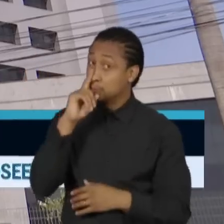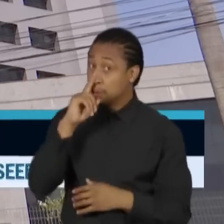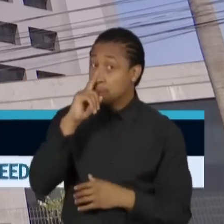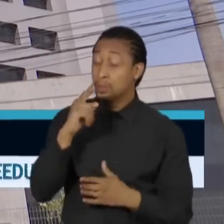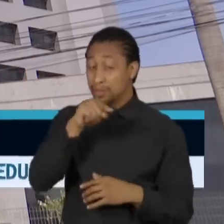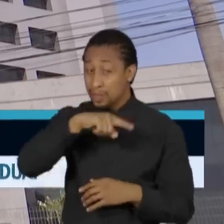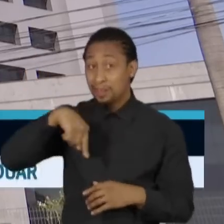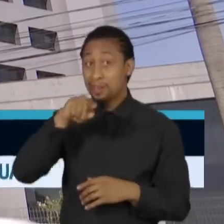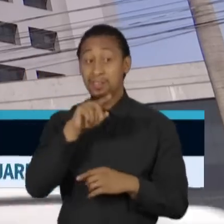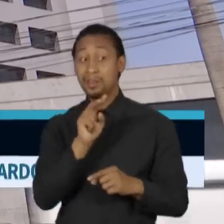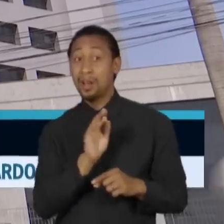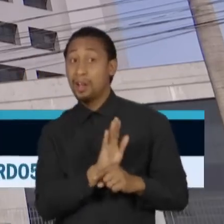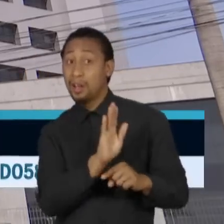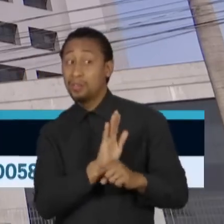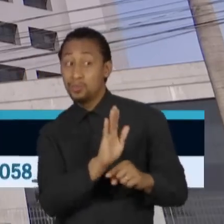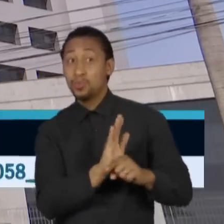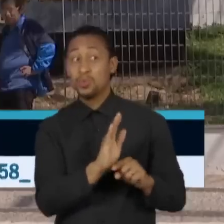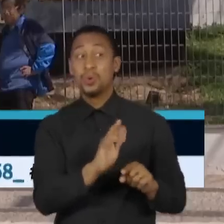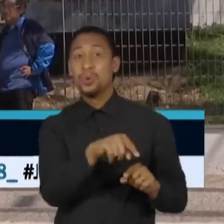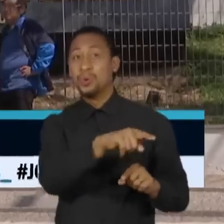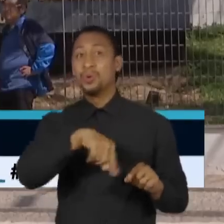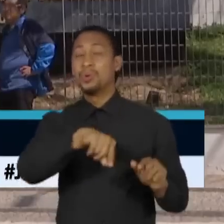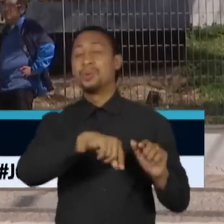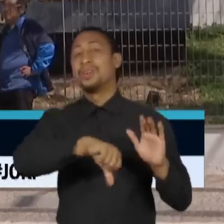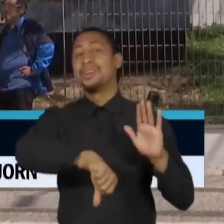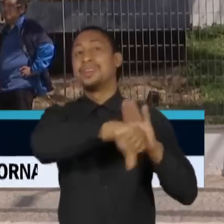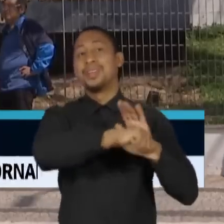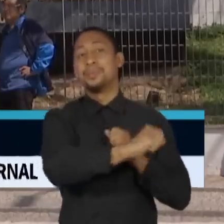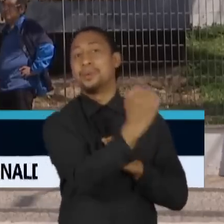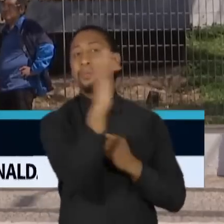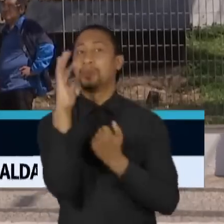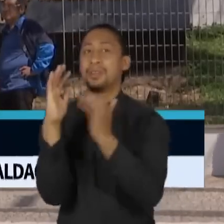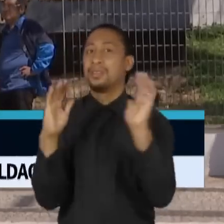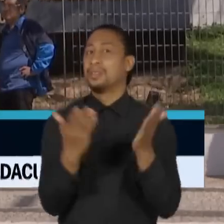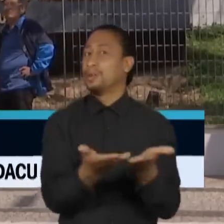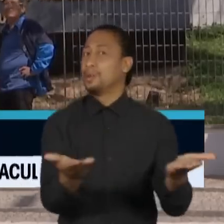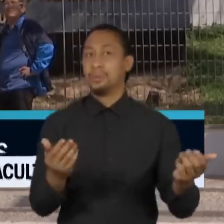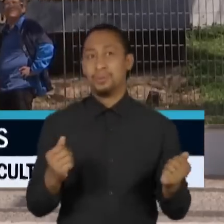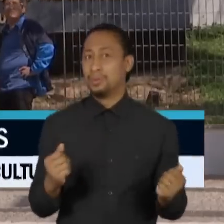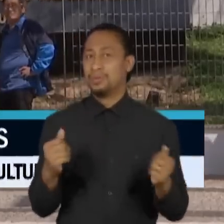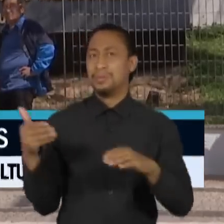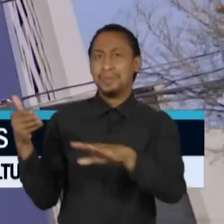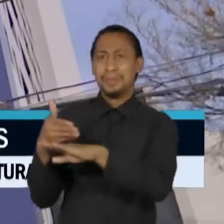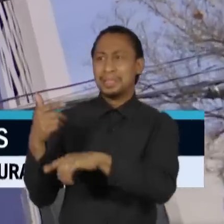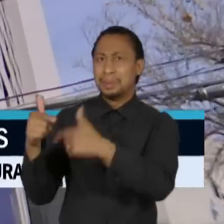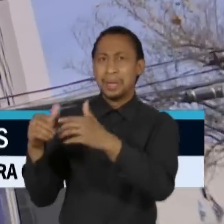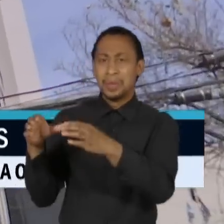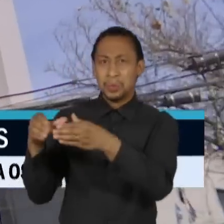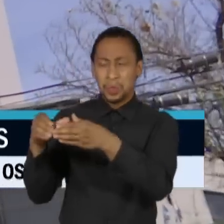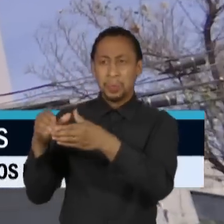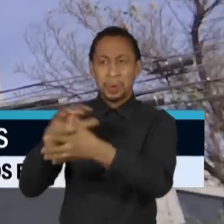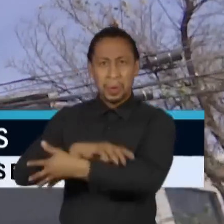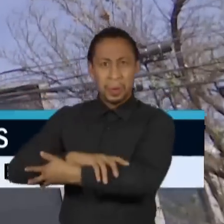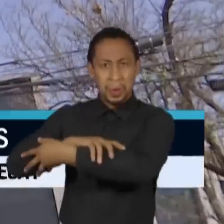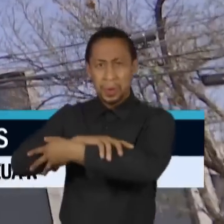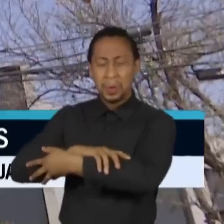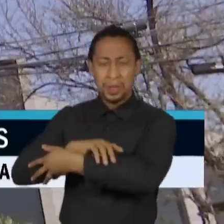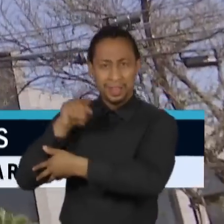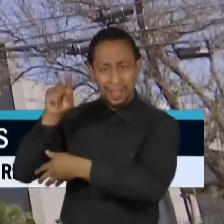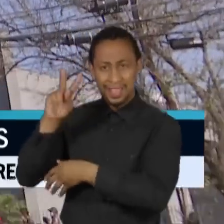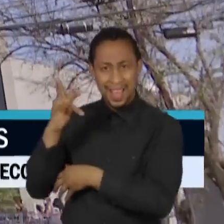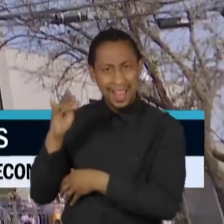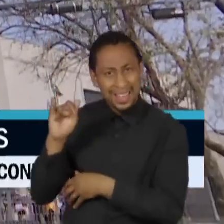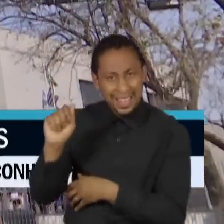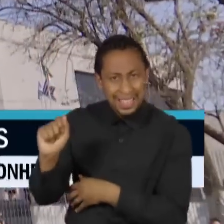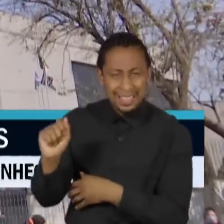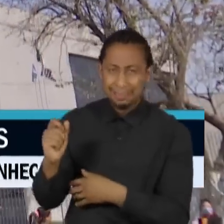Então é importante também que um policial brasileiro que vá ser um interlocutor junto à Europol, com a Organização dos Estados Americanos,